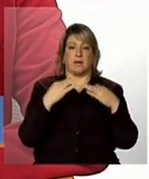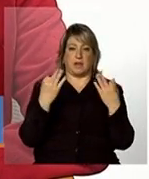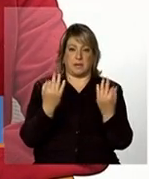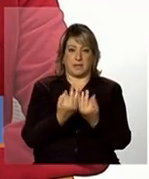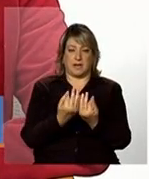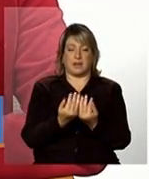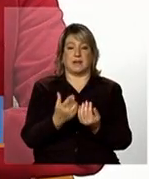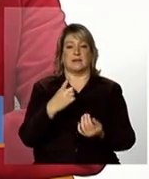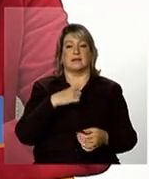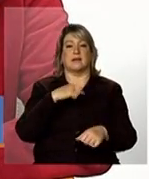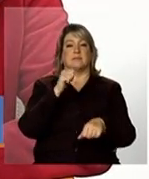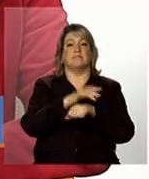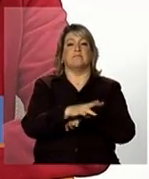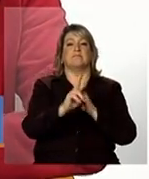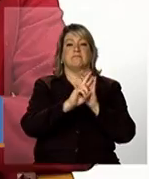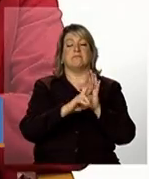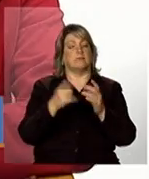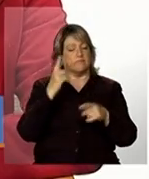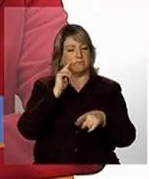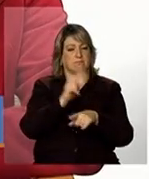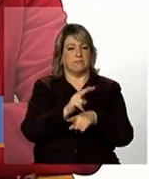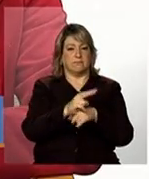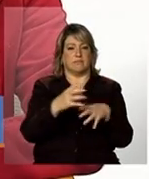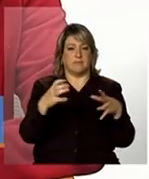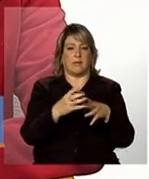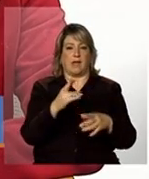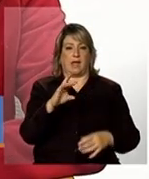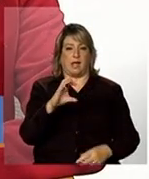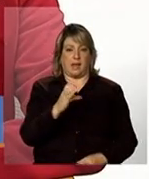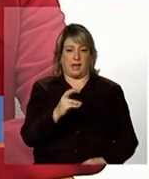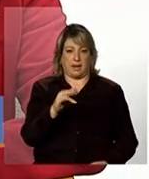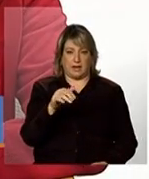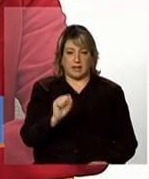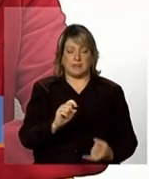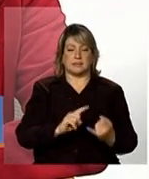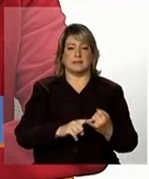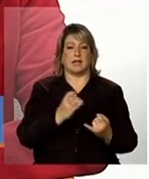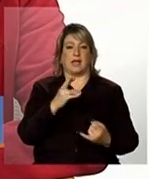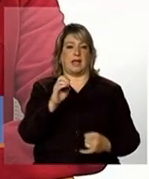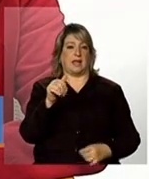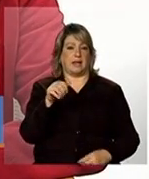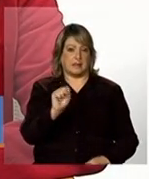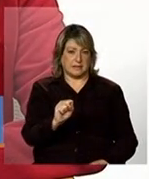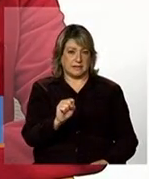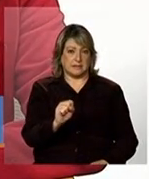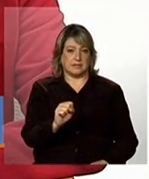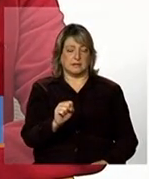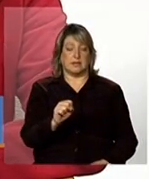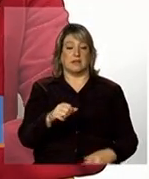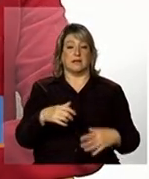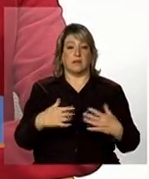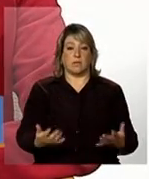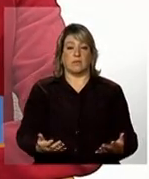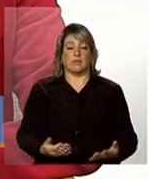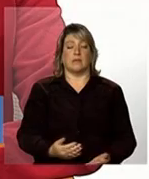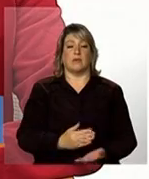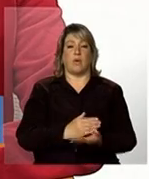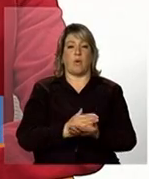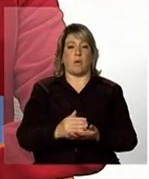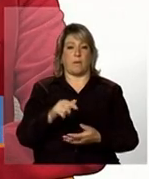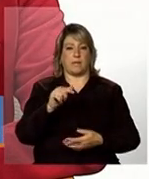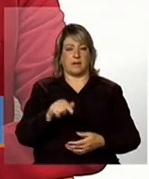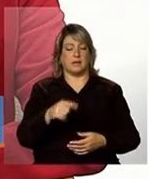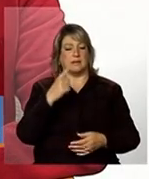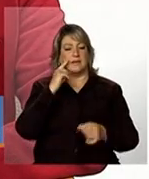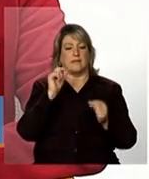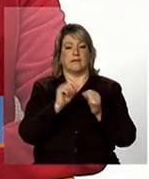condicionalidades eram acompanhadas no âmbito dos CRAS e dos CRES então partindo desse diagnóstico a gente elaborou a instrução